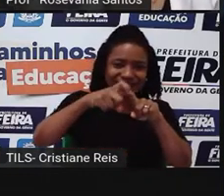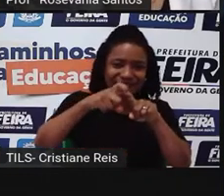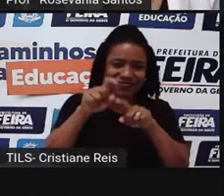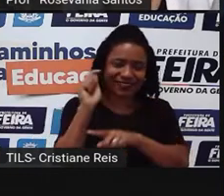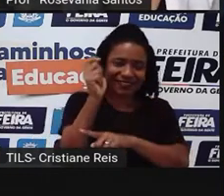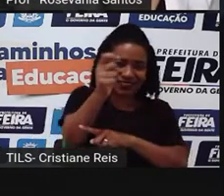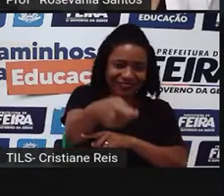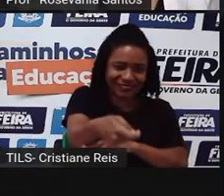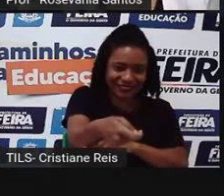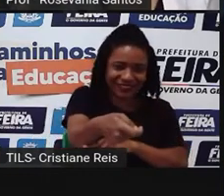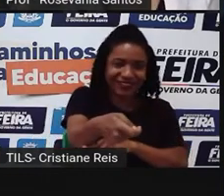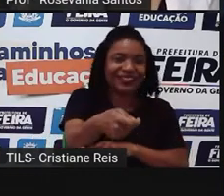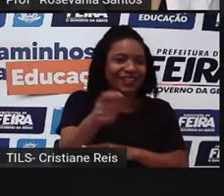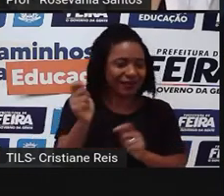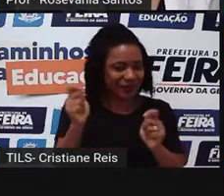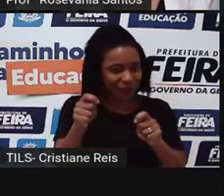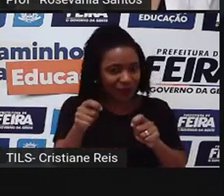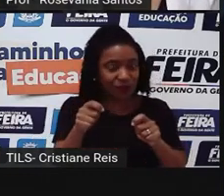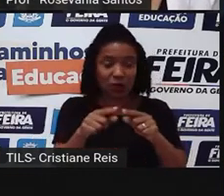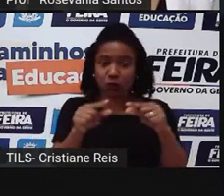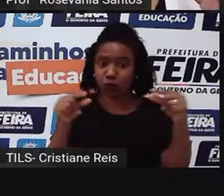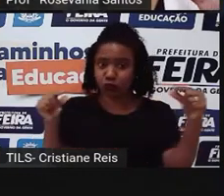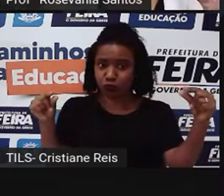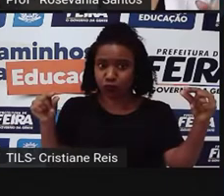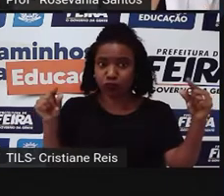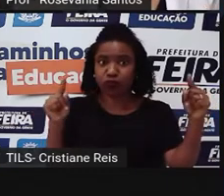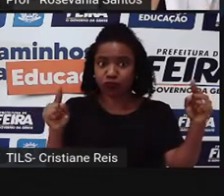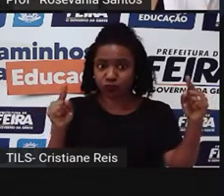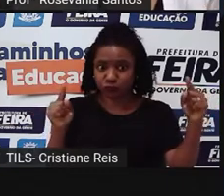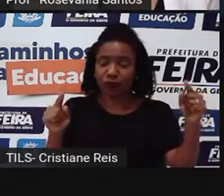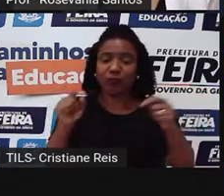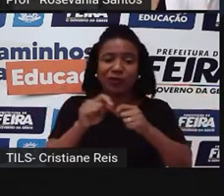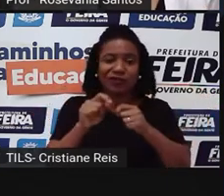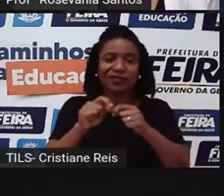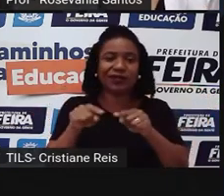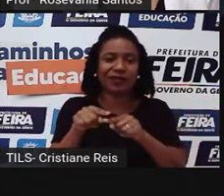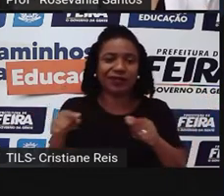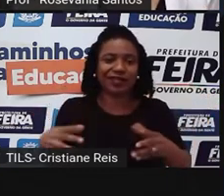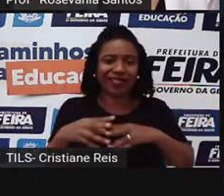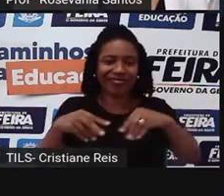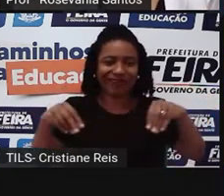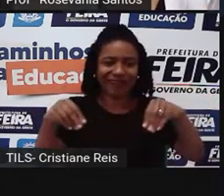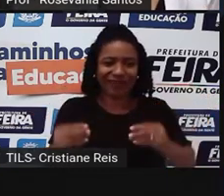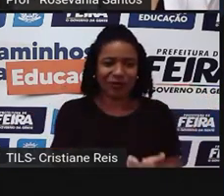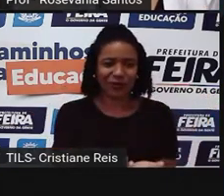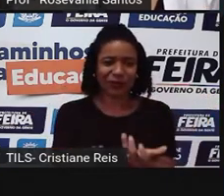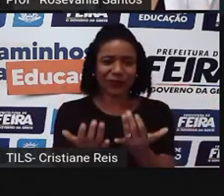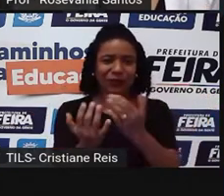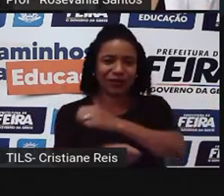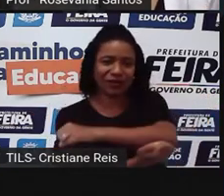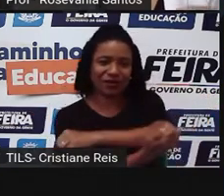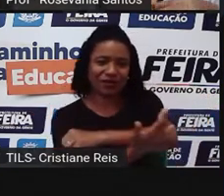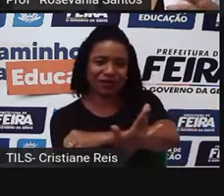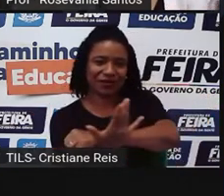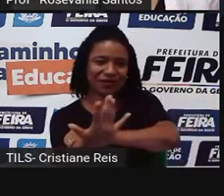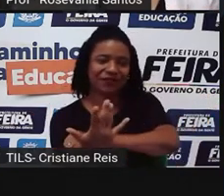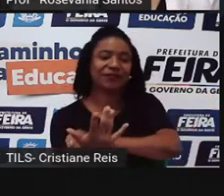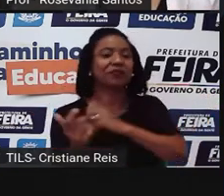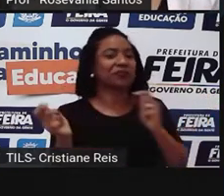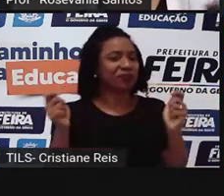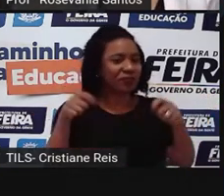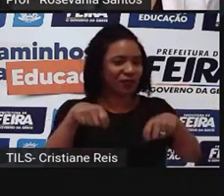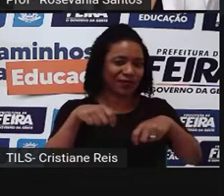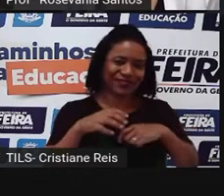A gente está acostumado com aquelas minhoquinhas pequenininhas, né? E elas são bem grandonas. É diferente do que a gente está acostumado a ver. Então, a gente tem